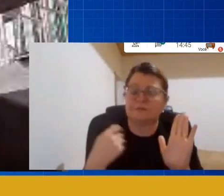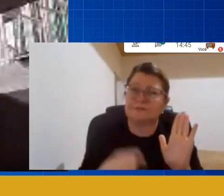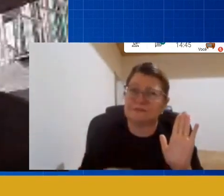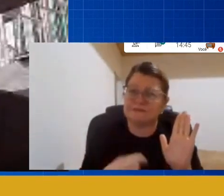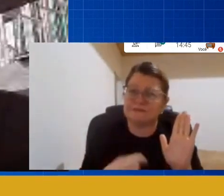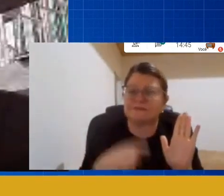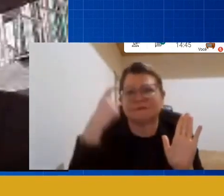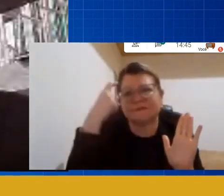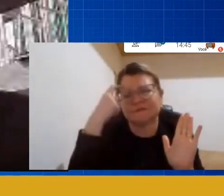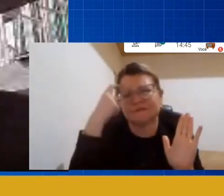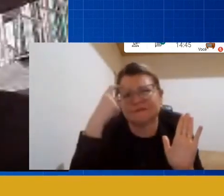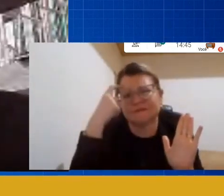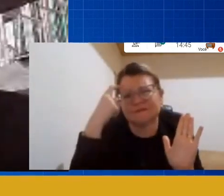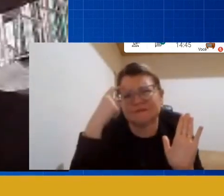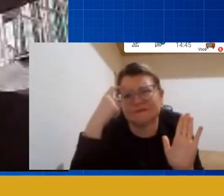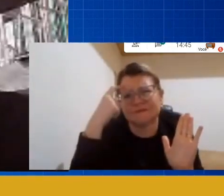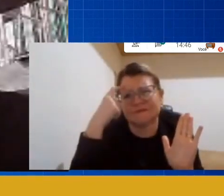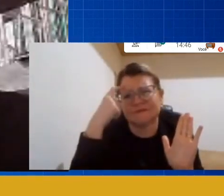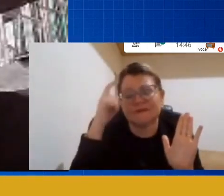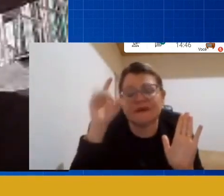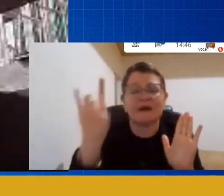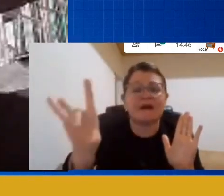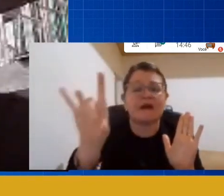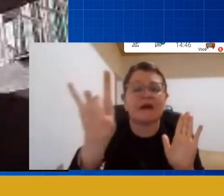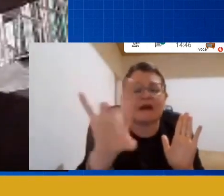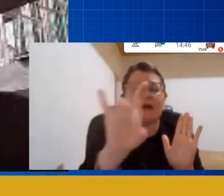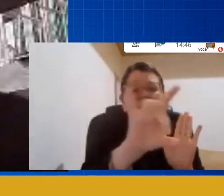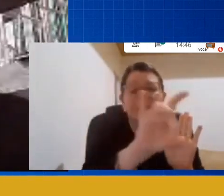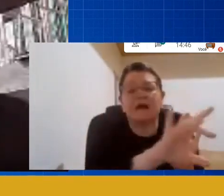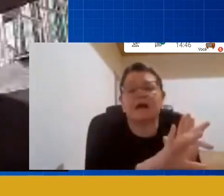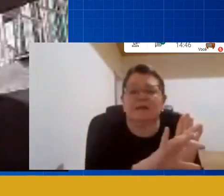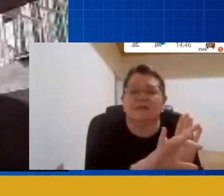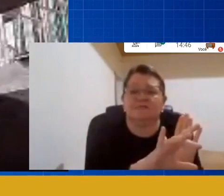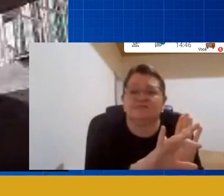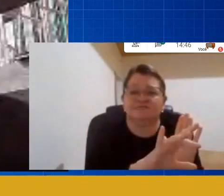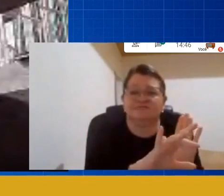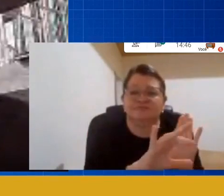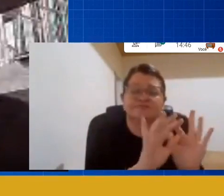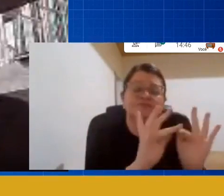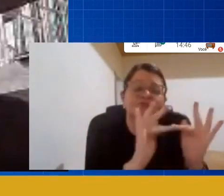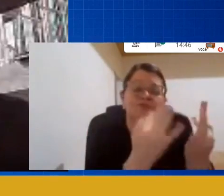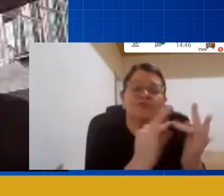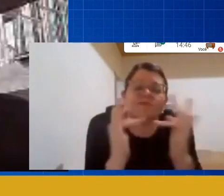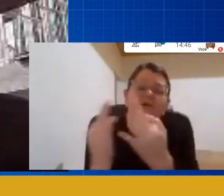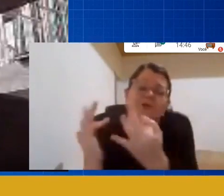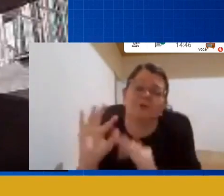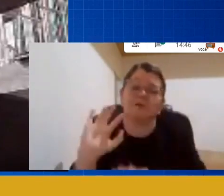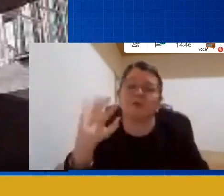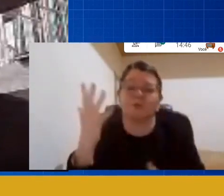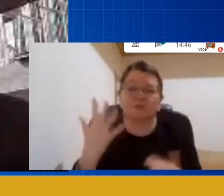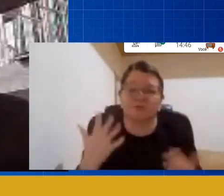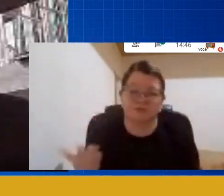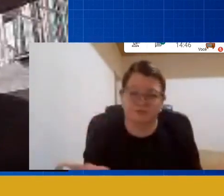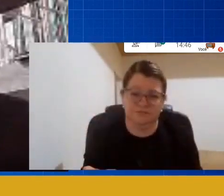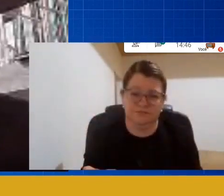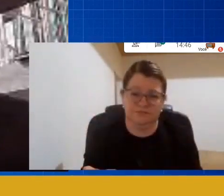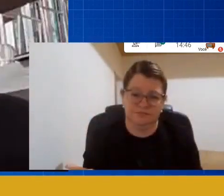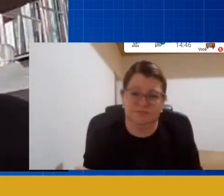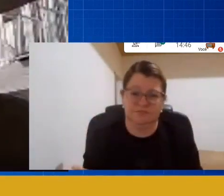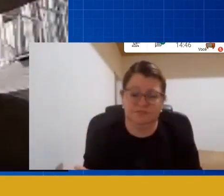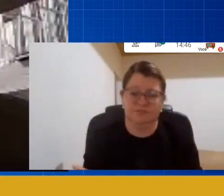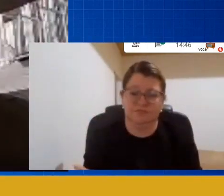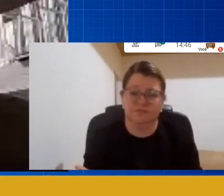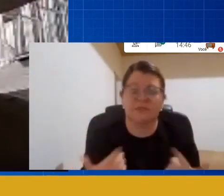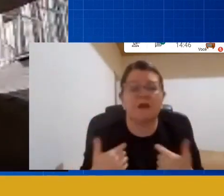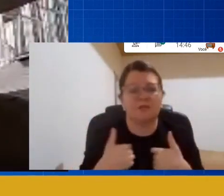com essas fragilidades que surgiram agora que na minha concepção elas já existem há um bom